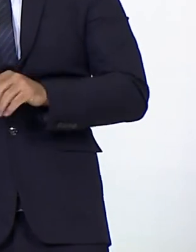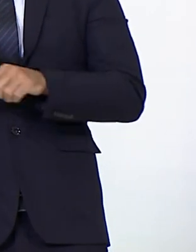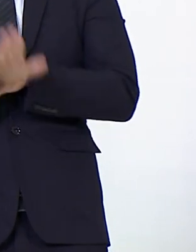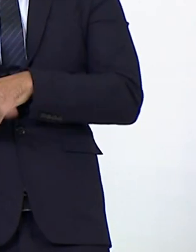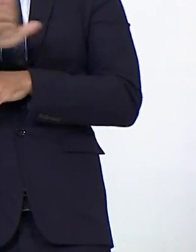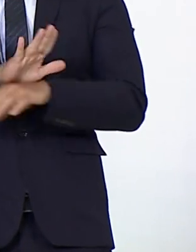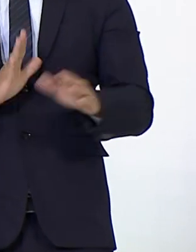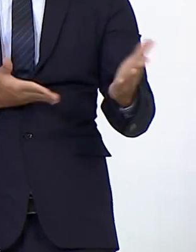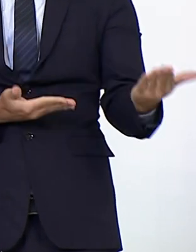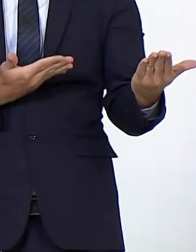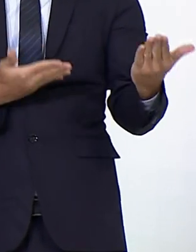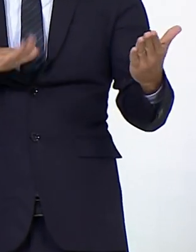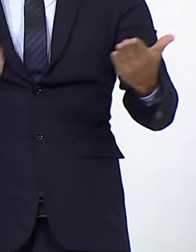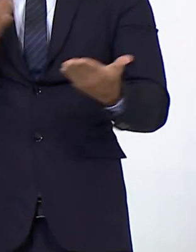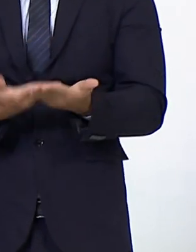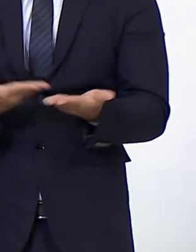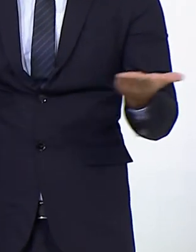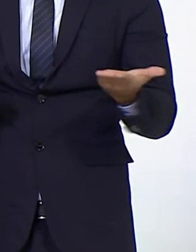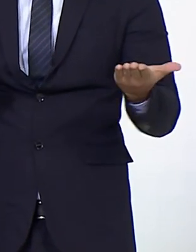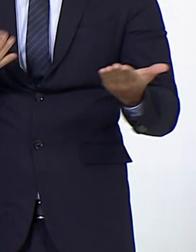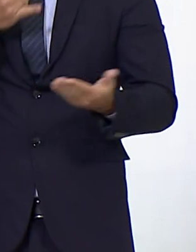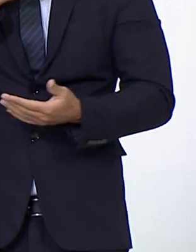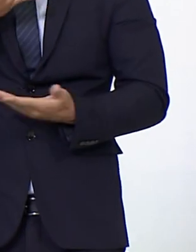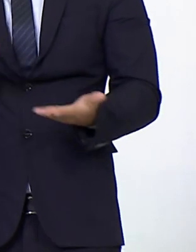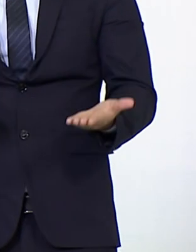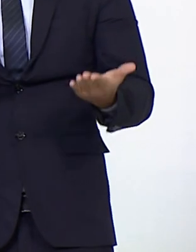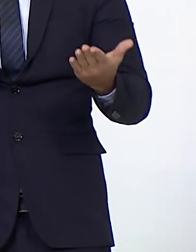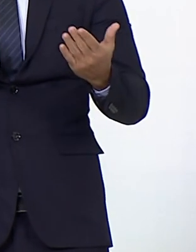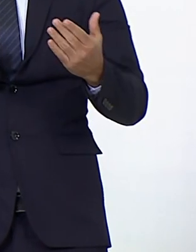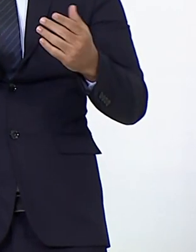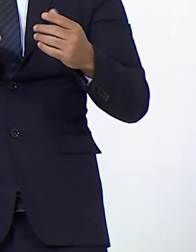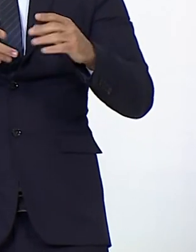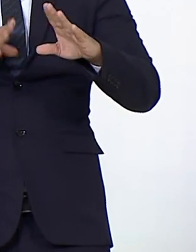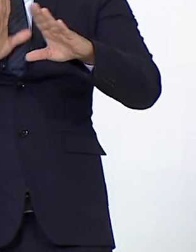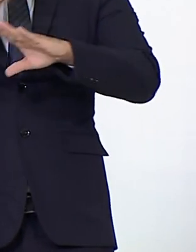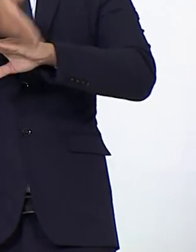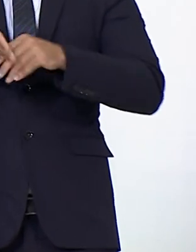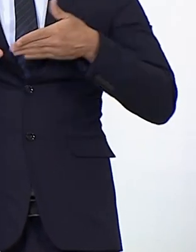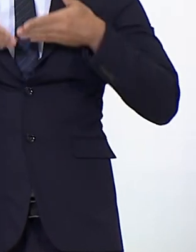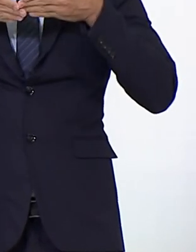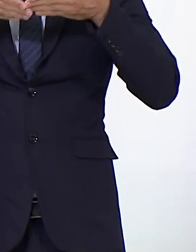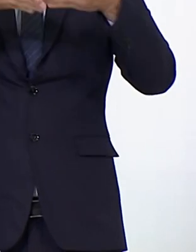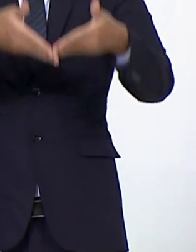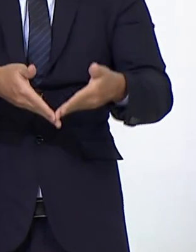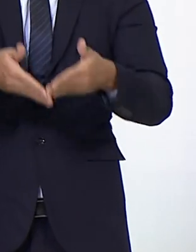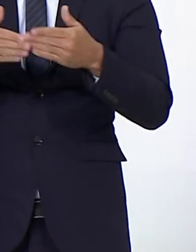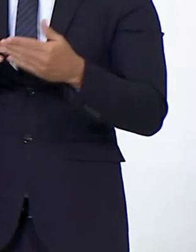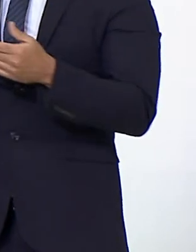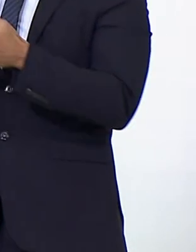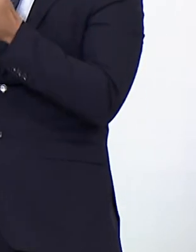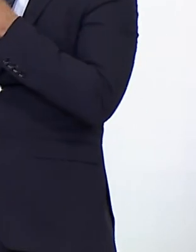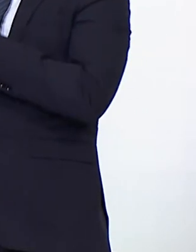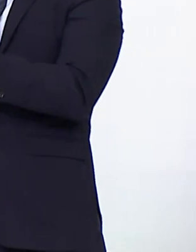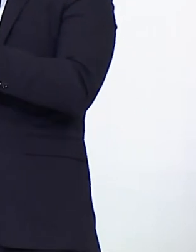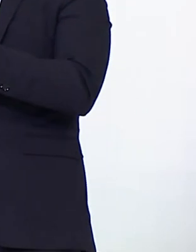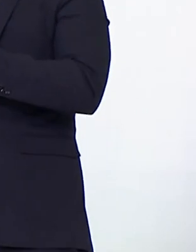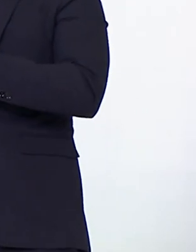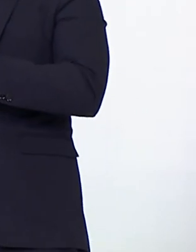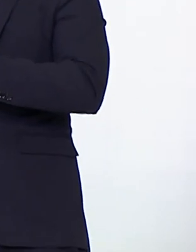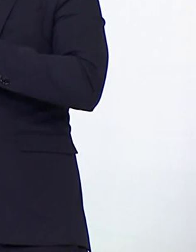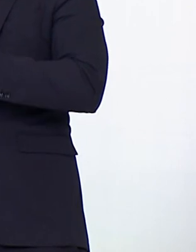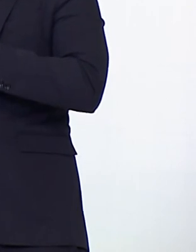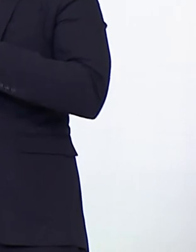ainda hoje, infelizmente, sobem nos barcos para trocarem seus corpos frágeis por